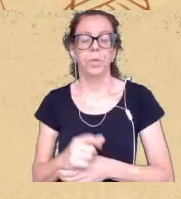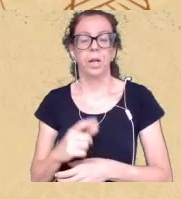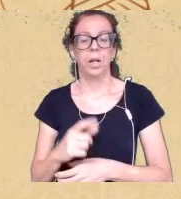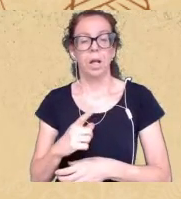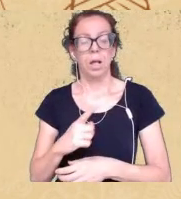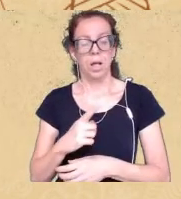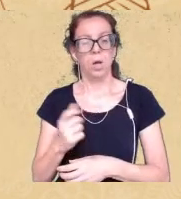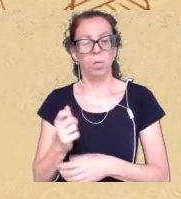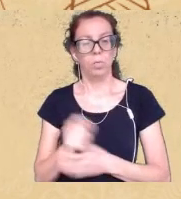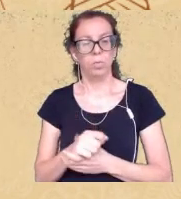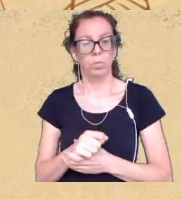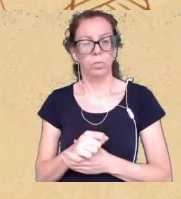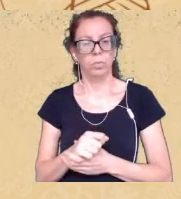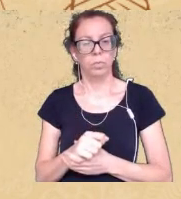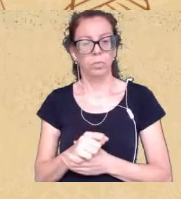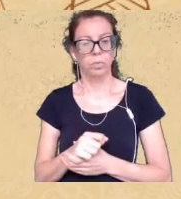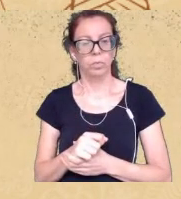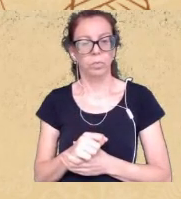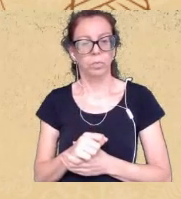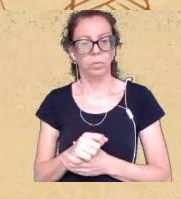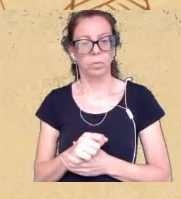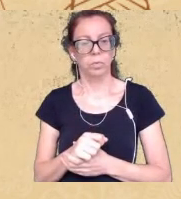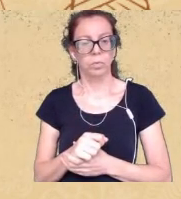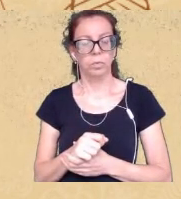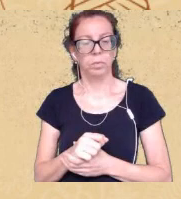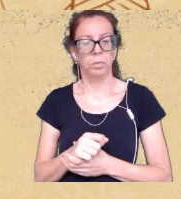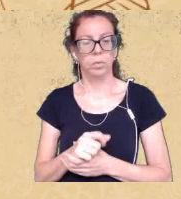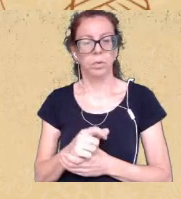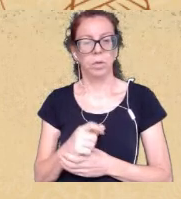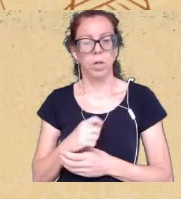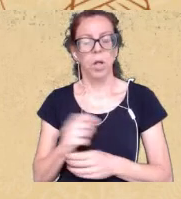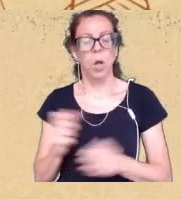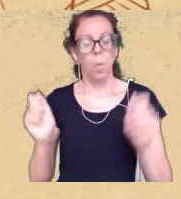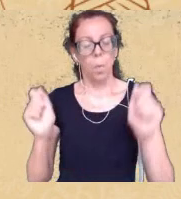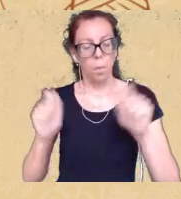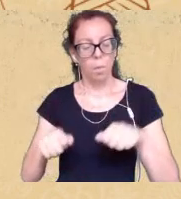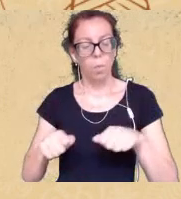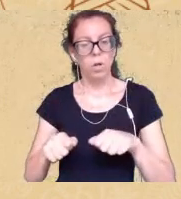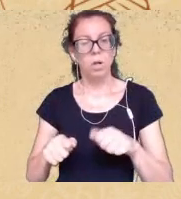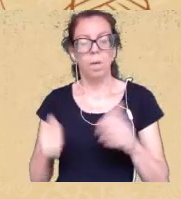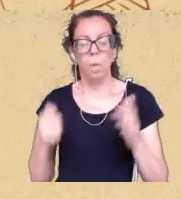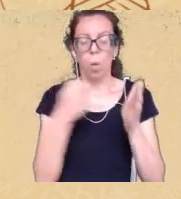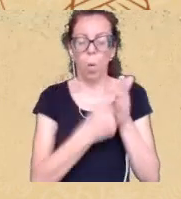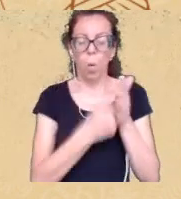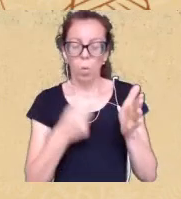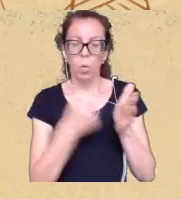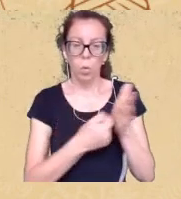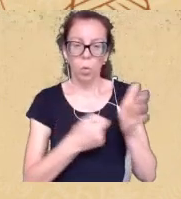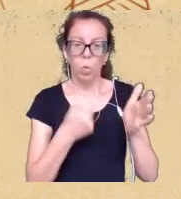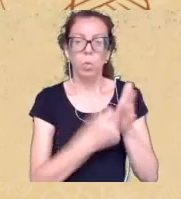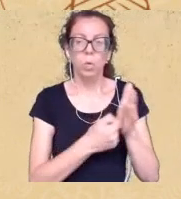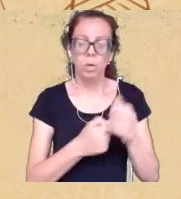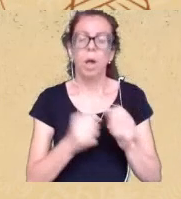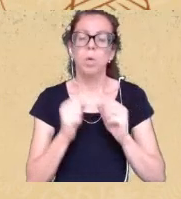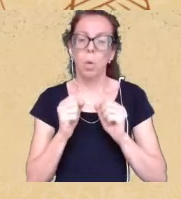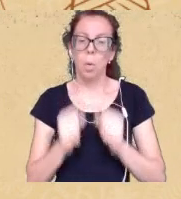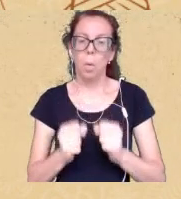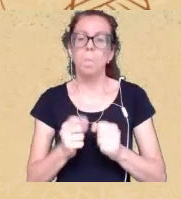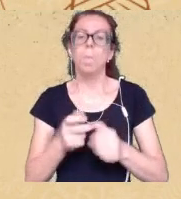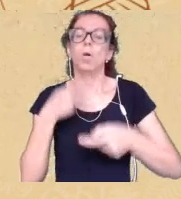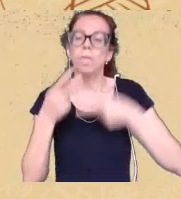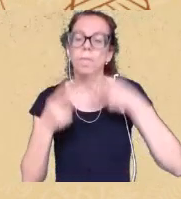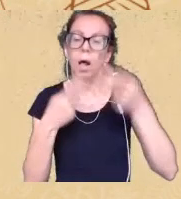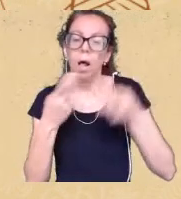não é ter uma capacidade de luta quando e que eu posso dizer para vocês identidade